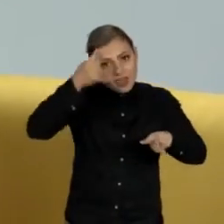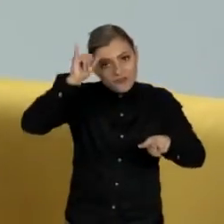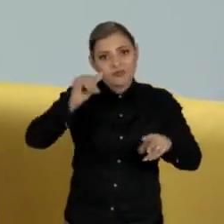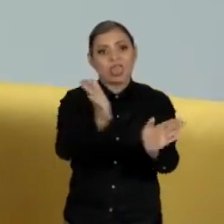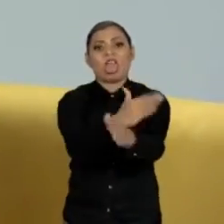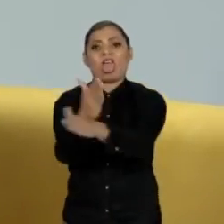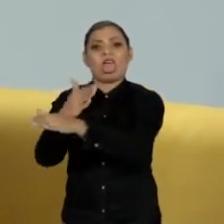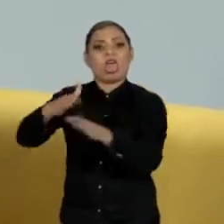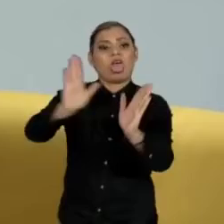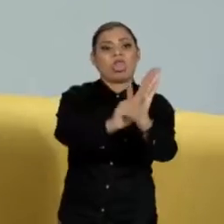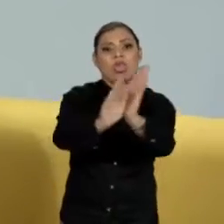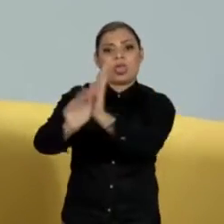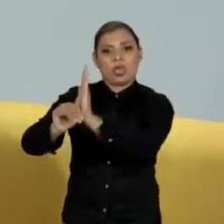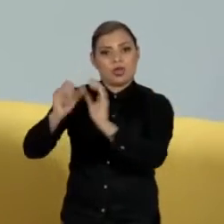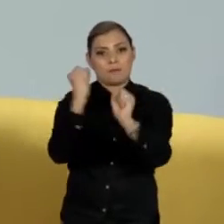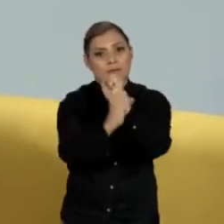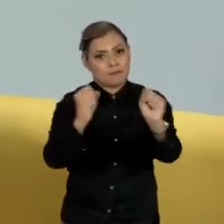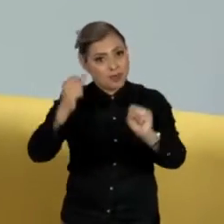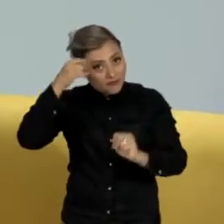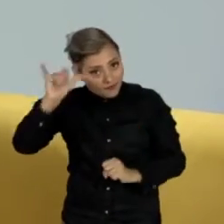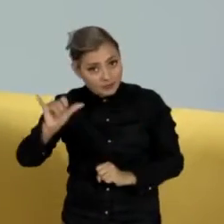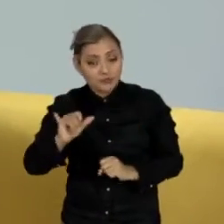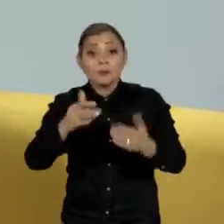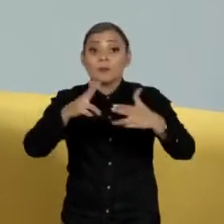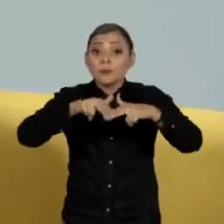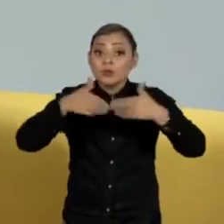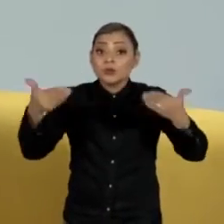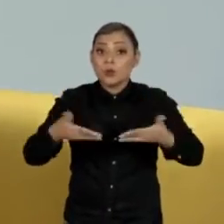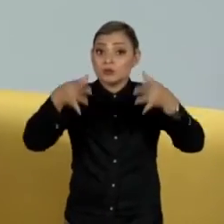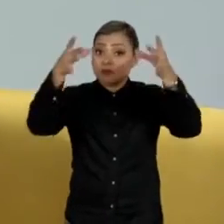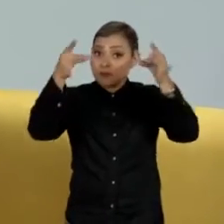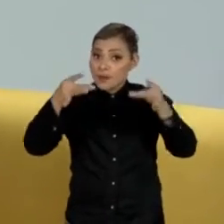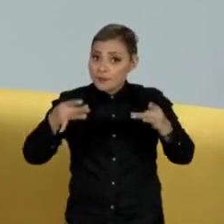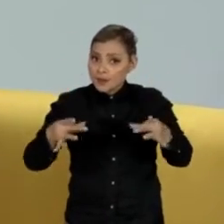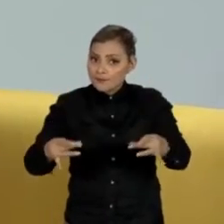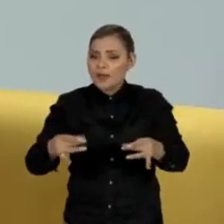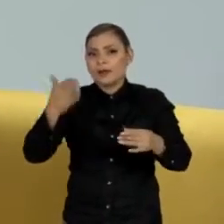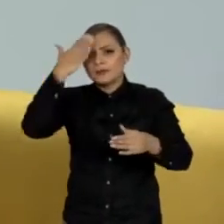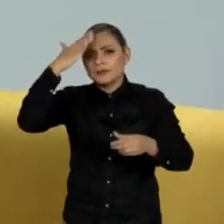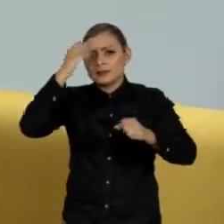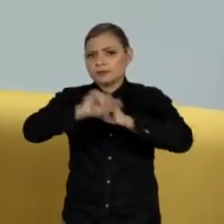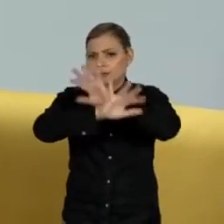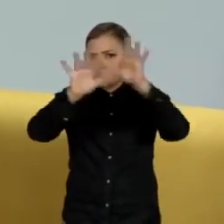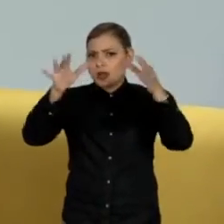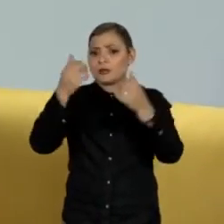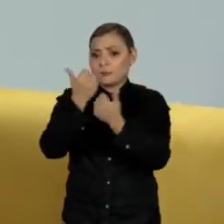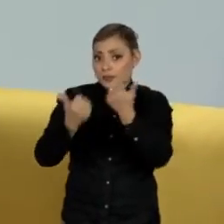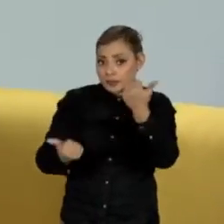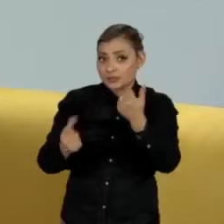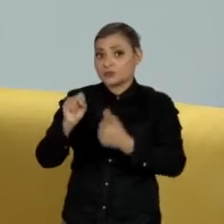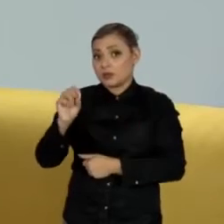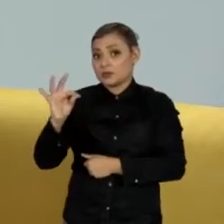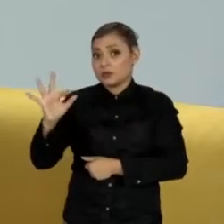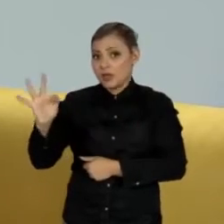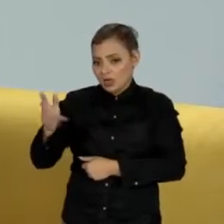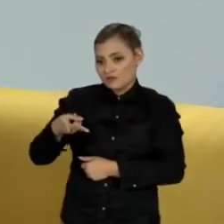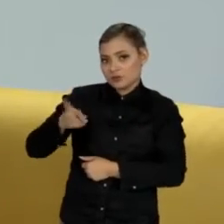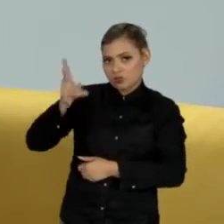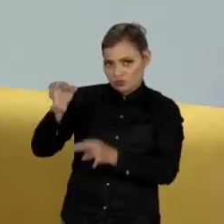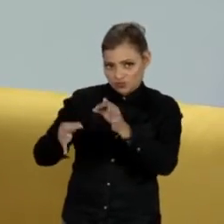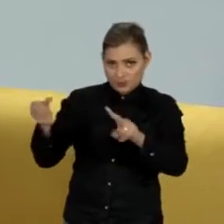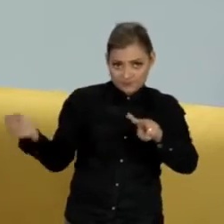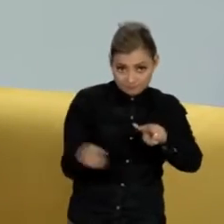Bom, e para nos ajudar a entender este mais recente entendimento dos ministros do Supremo sobre a prisão em segunda